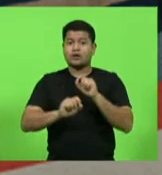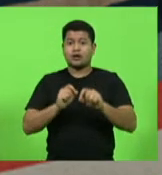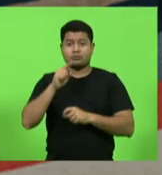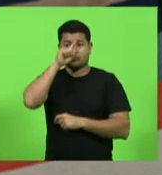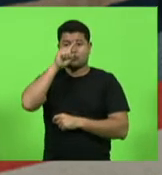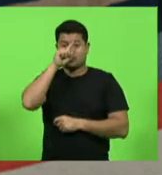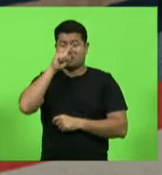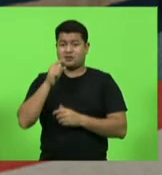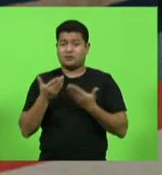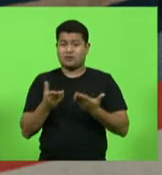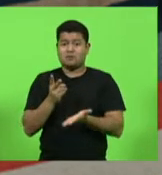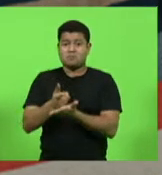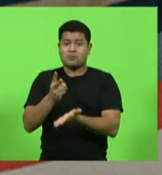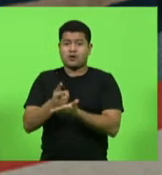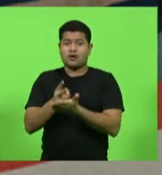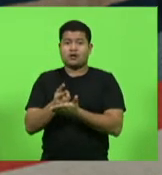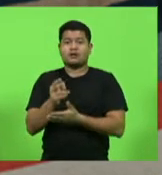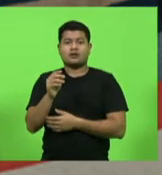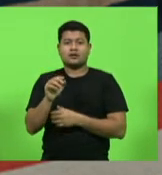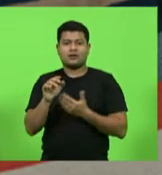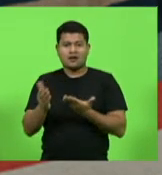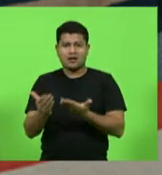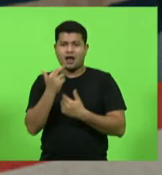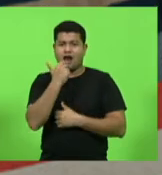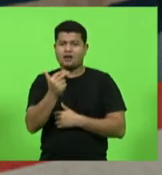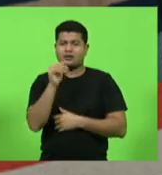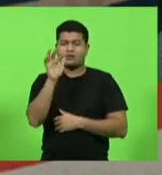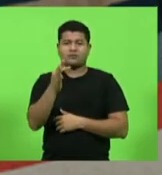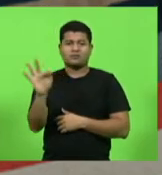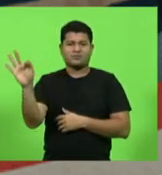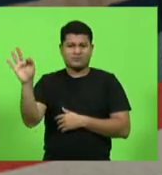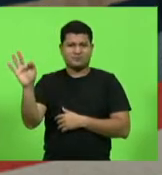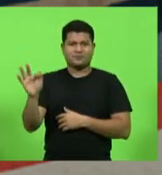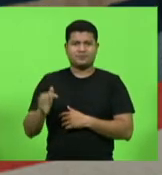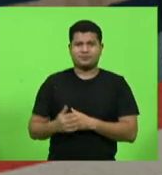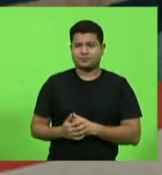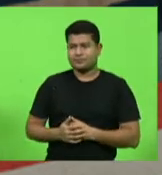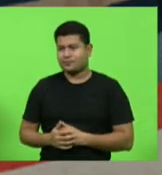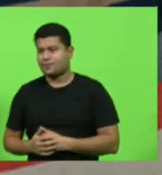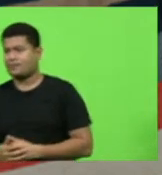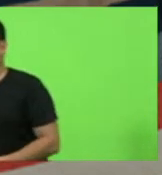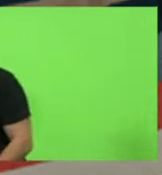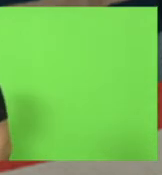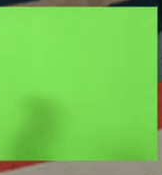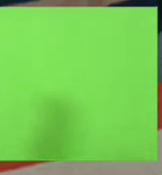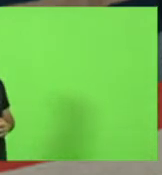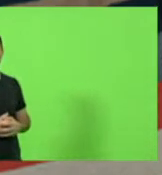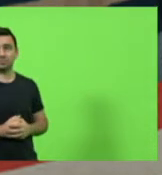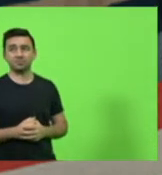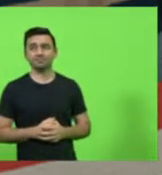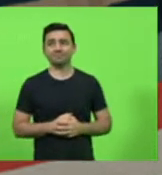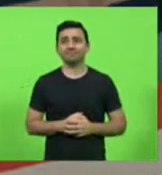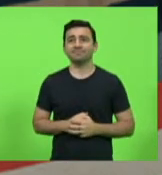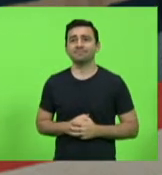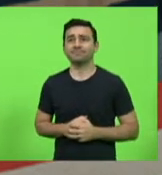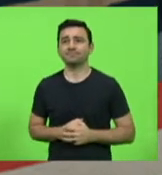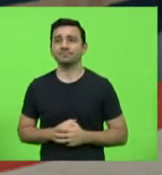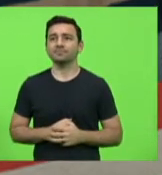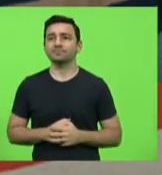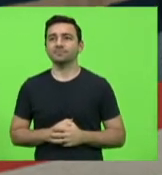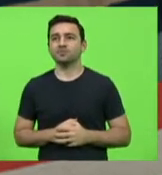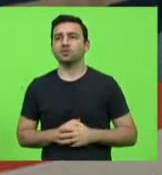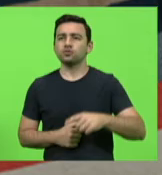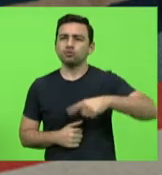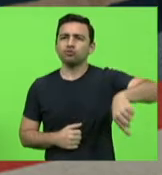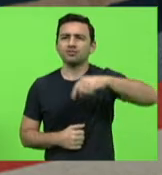conservação do idioma francês. Então, mesmo a França, que para quem estudou um pouco de história sabe que a França é o berço do pensamento